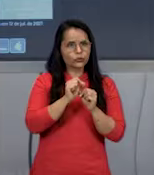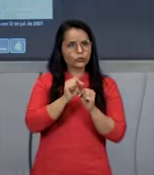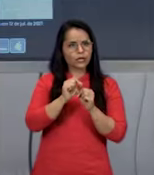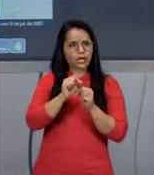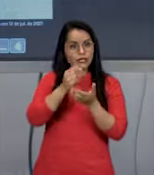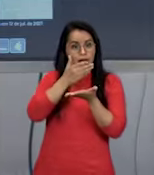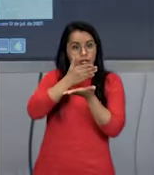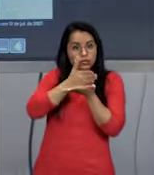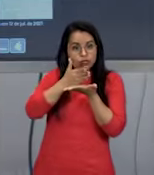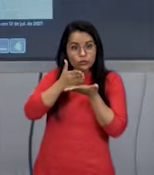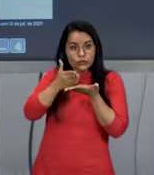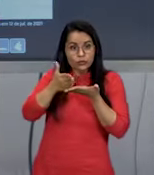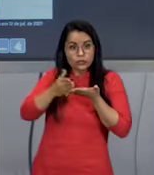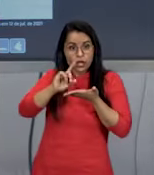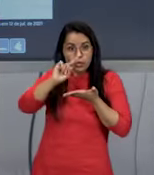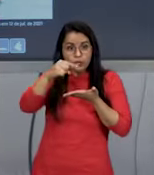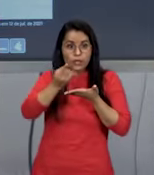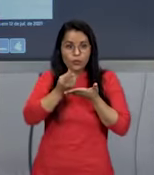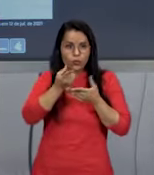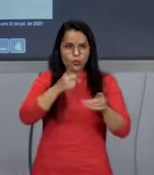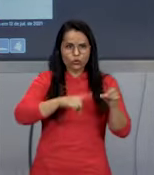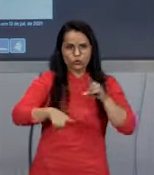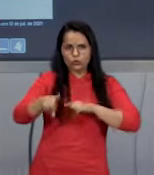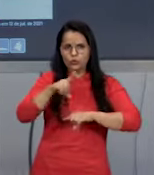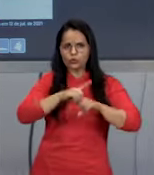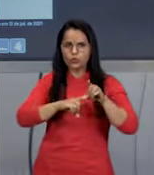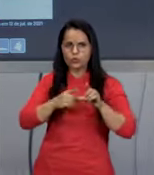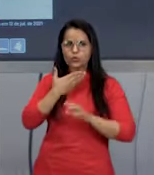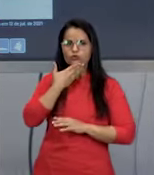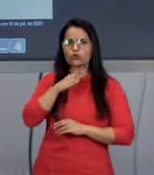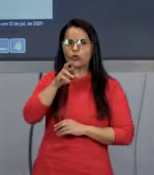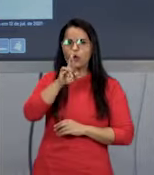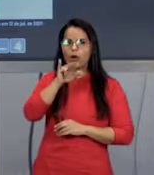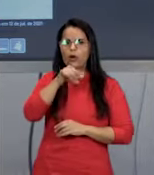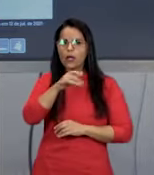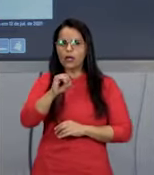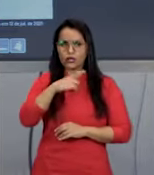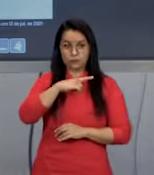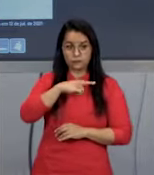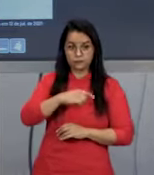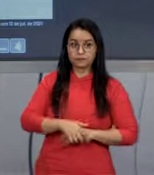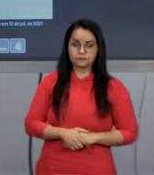subdivisões depois do domínio, nós vamos falar sobre os reinos dos seres vivos.